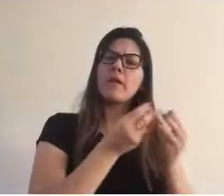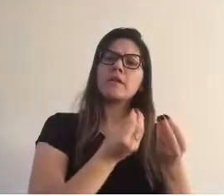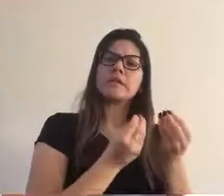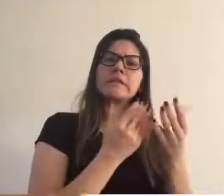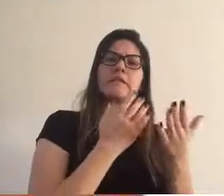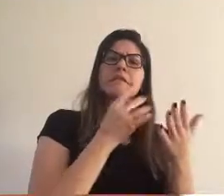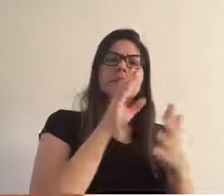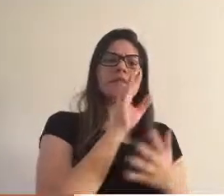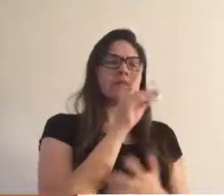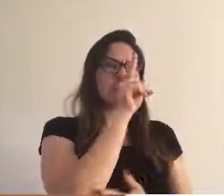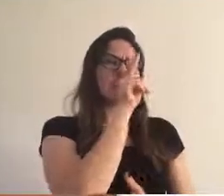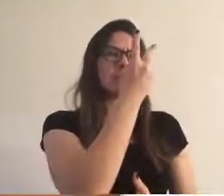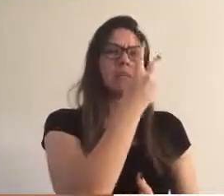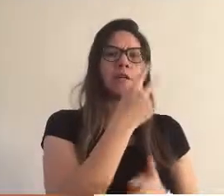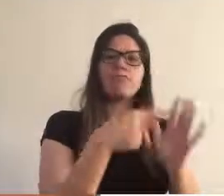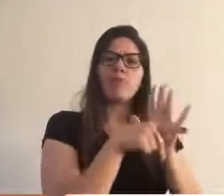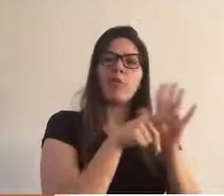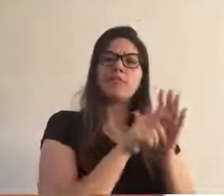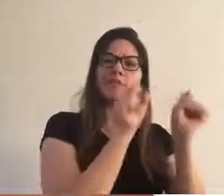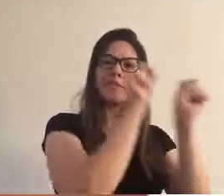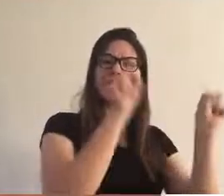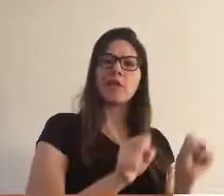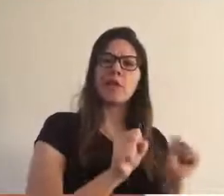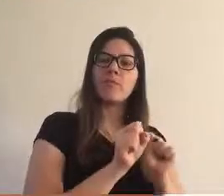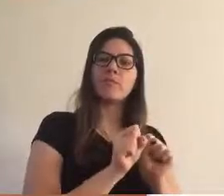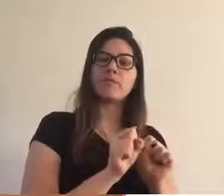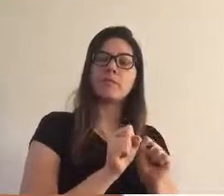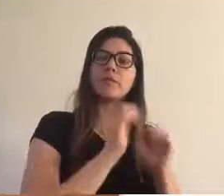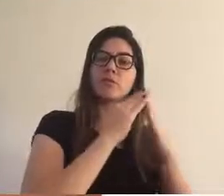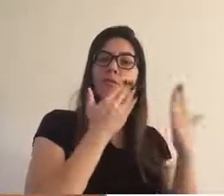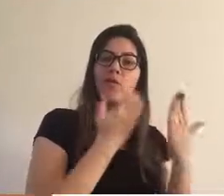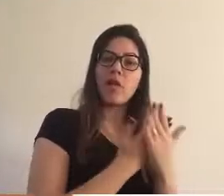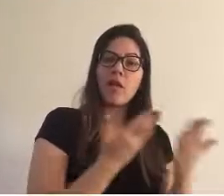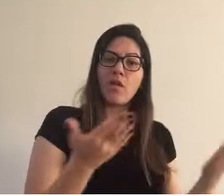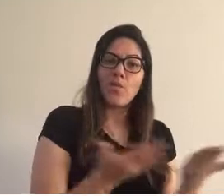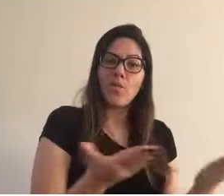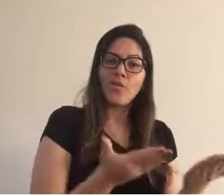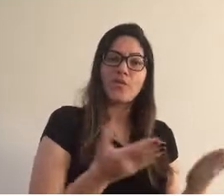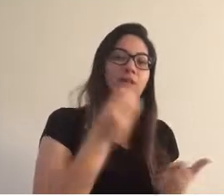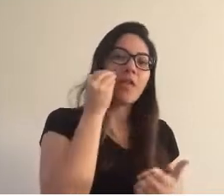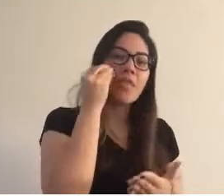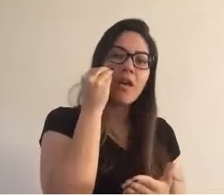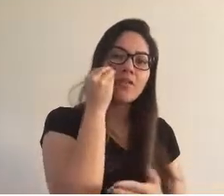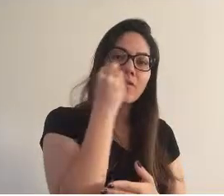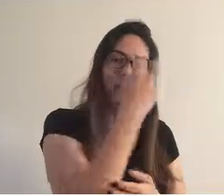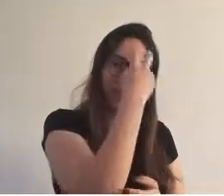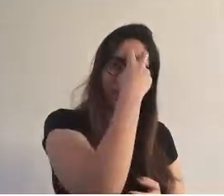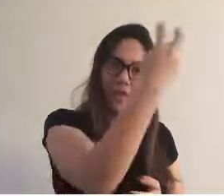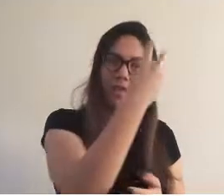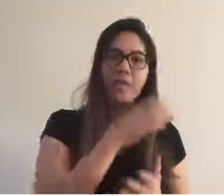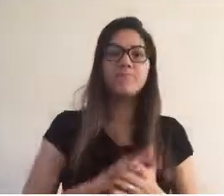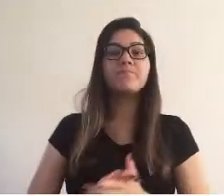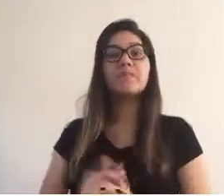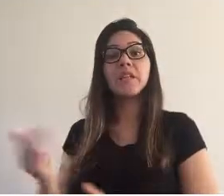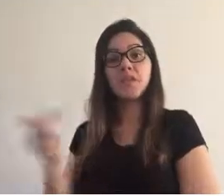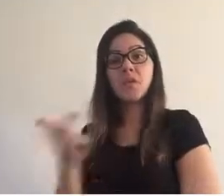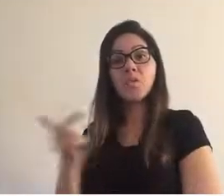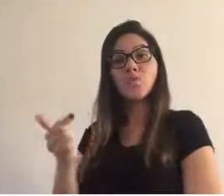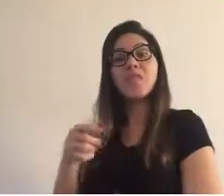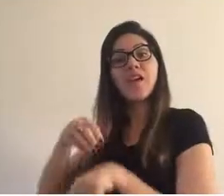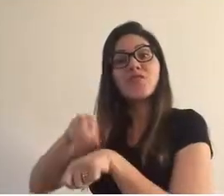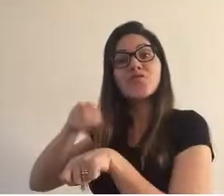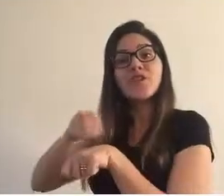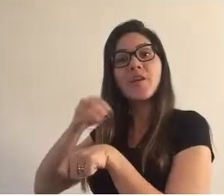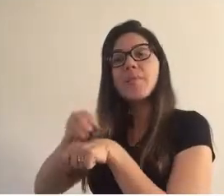e o grande equívoco do sistema escolar atual na tentativa de tornar os alunos inteligentes. Já a segunda nos apresenta